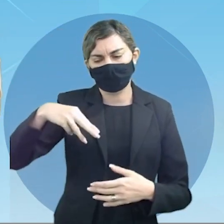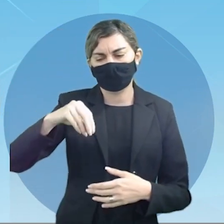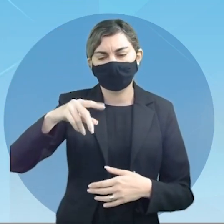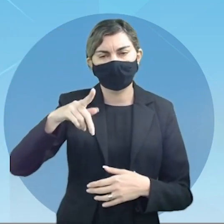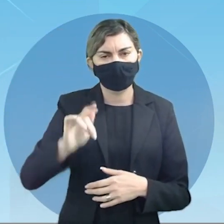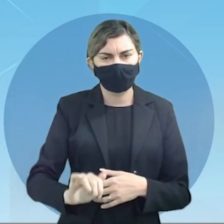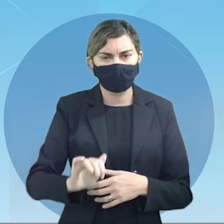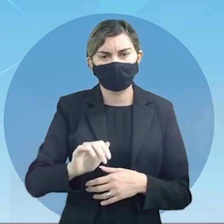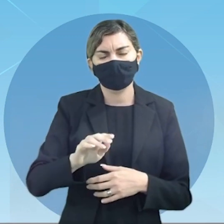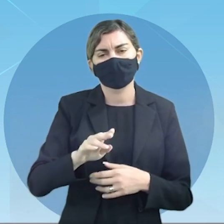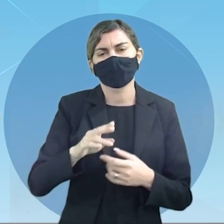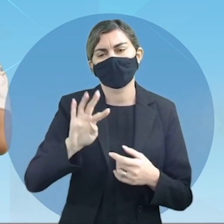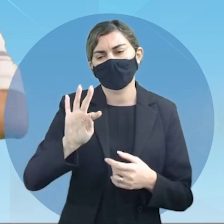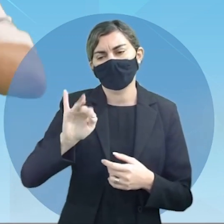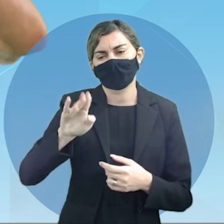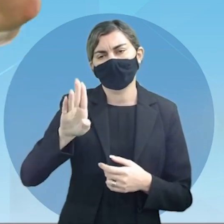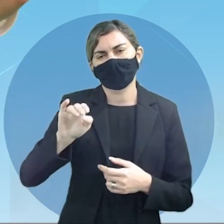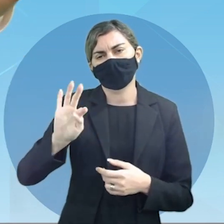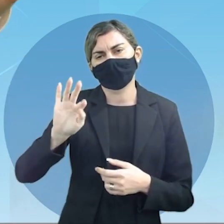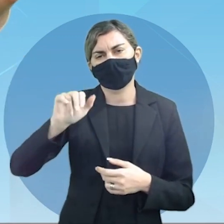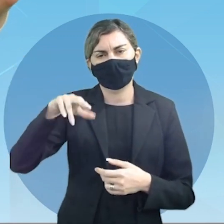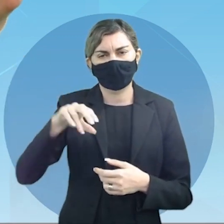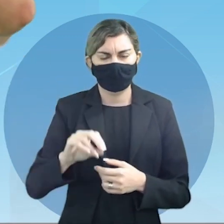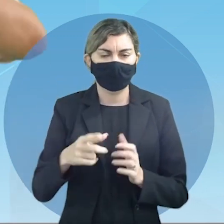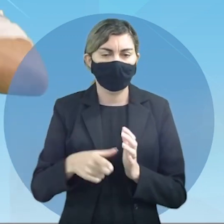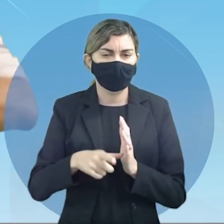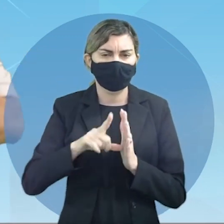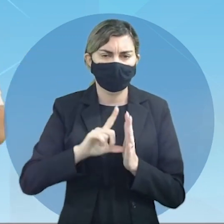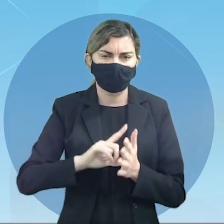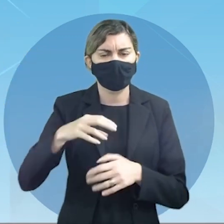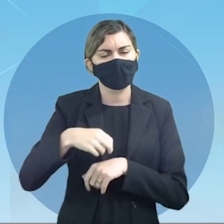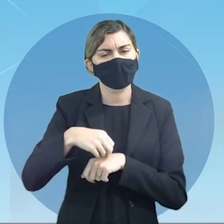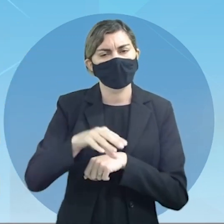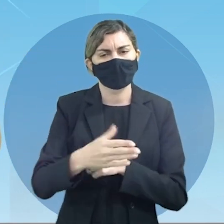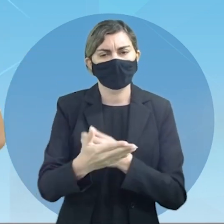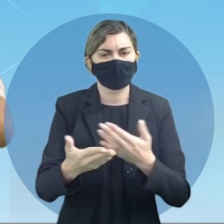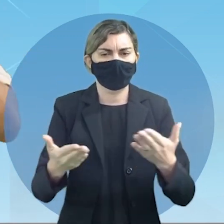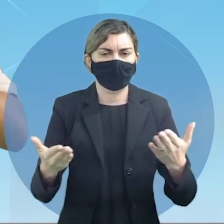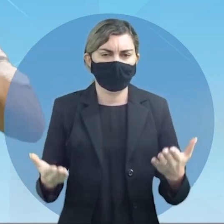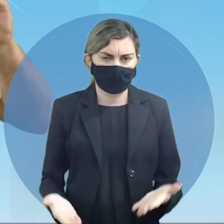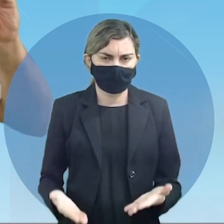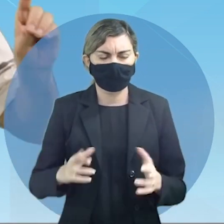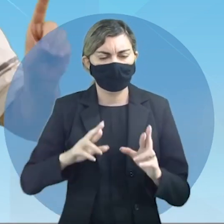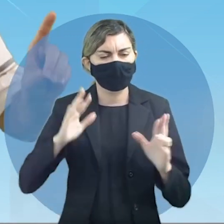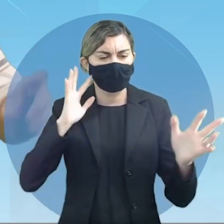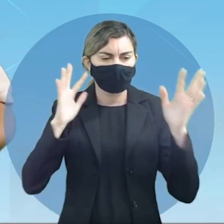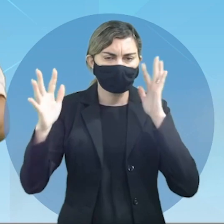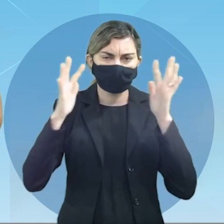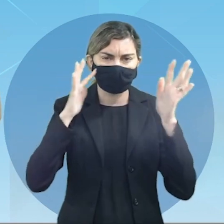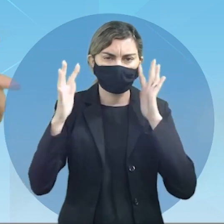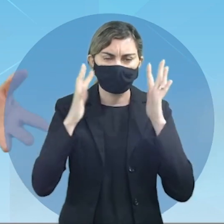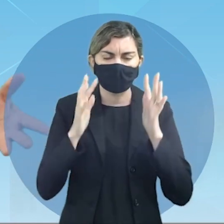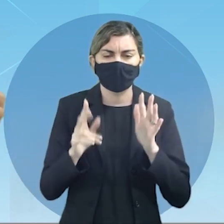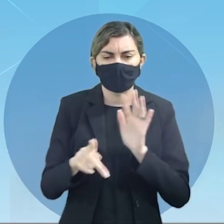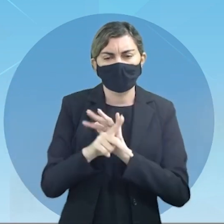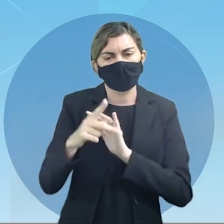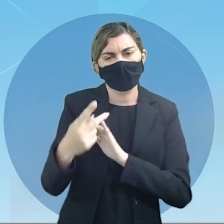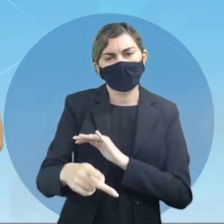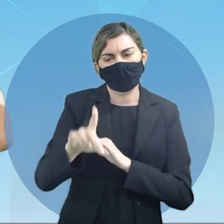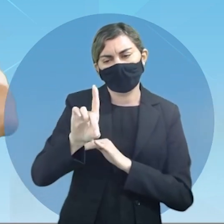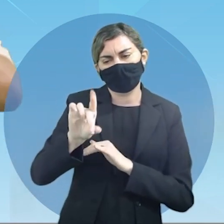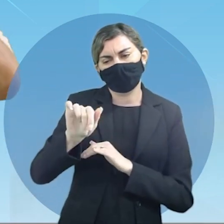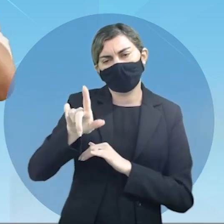budista tibetano mas antes disso, trago para vocês uma reflexão do próprio